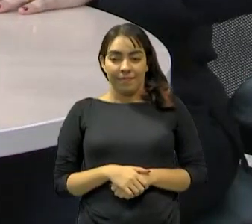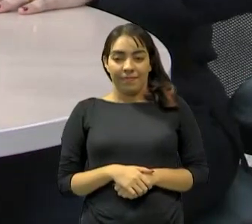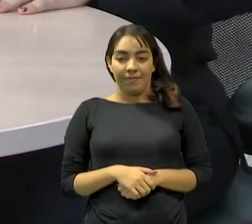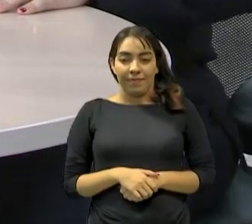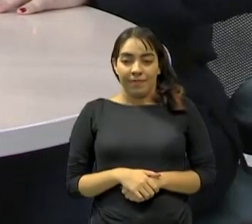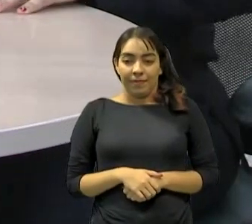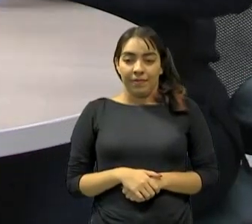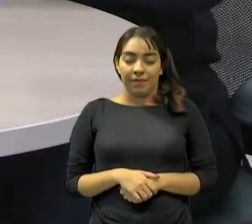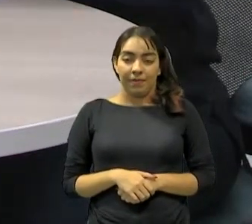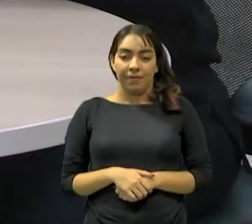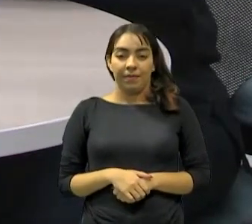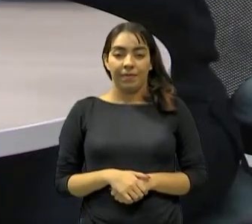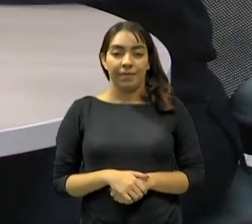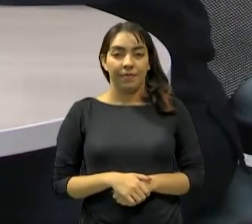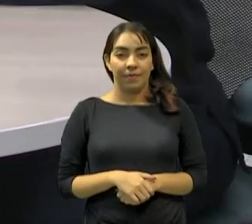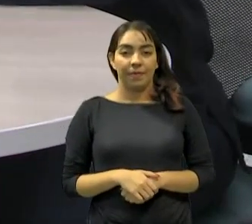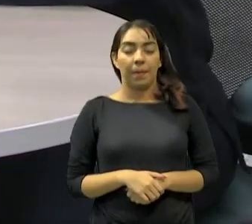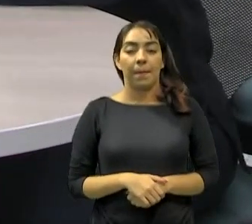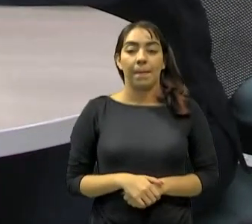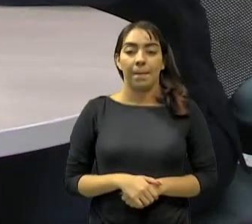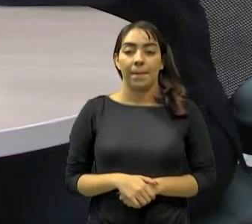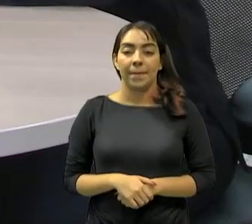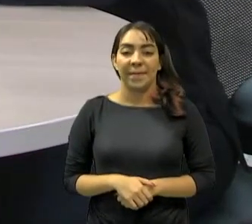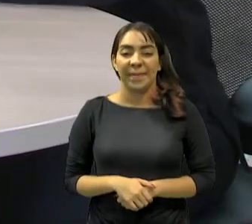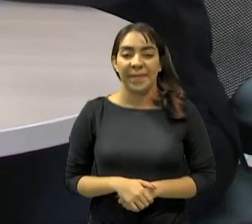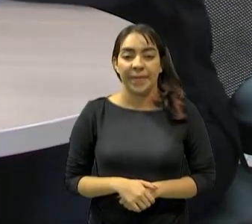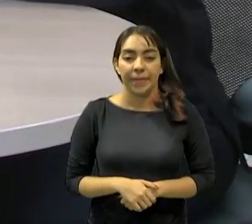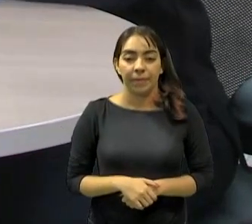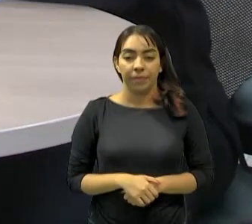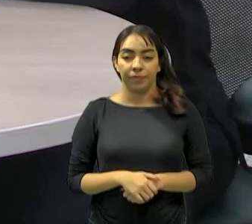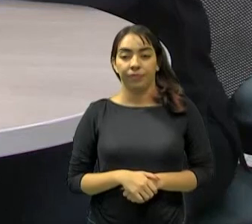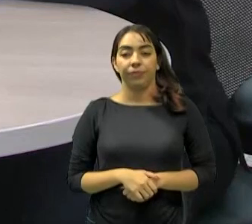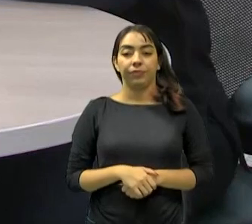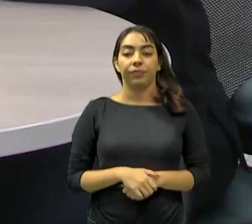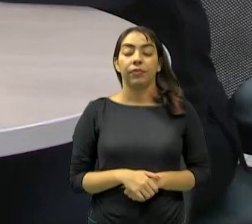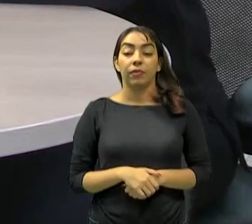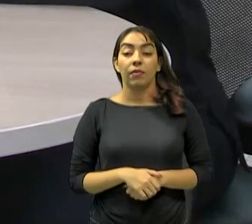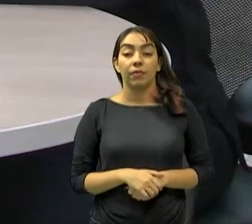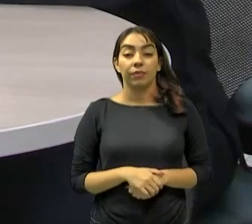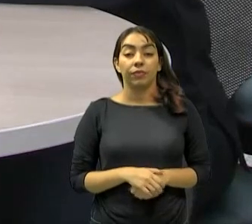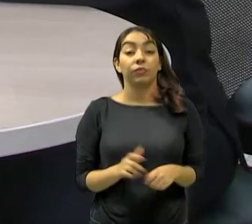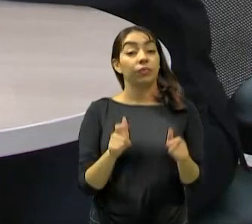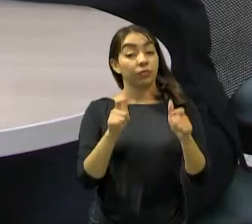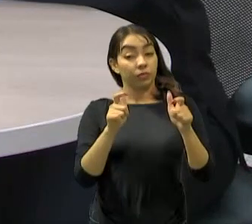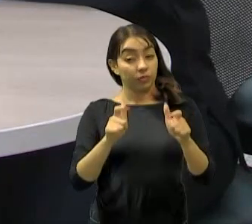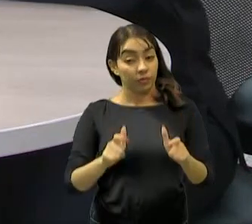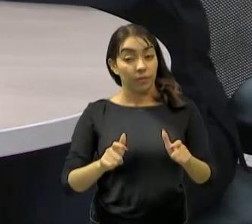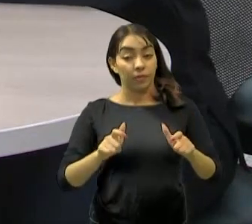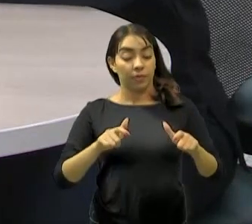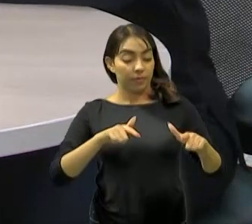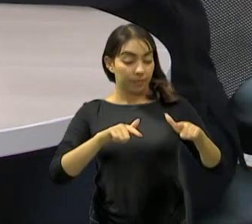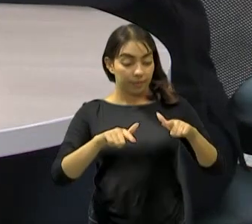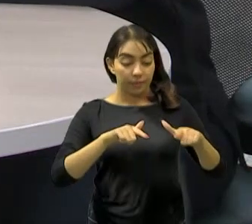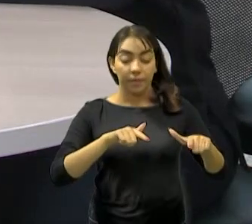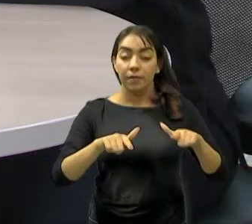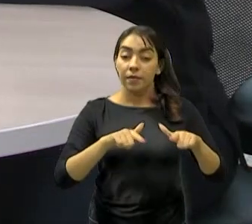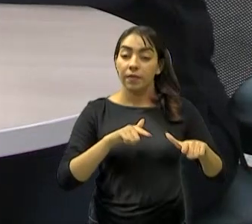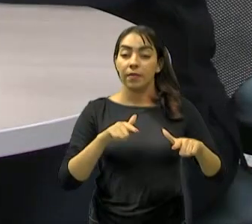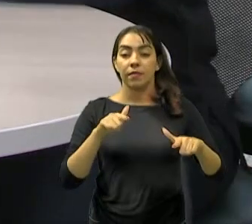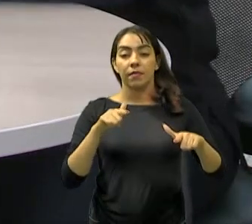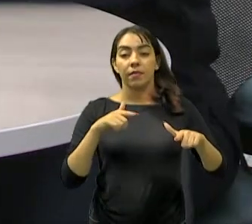Qual a importância de se trabalhar em um ambiente de trabalho, de cooperação, de harmonia,